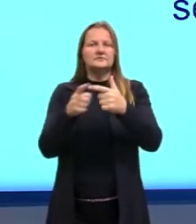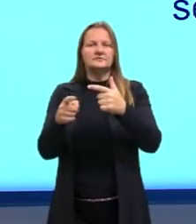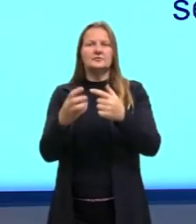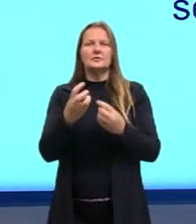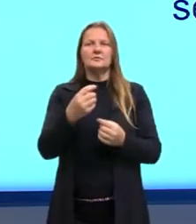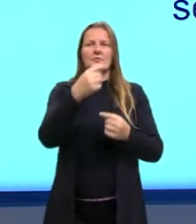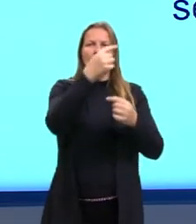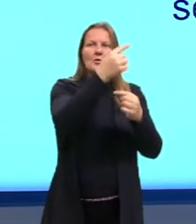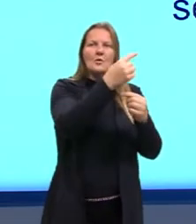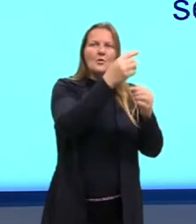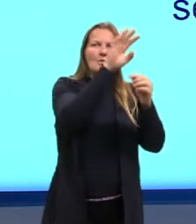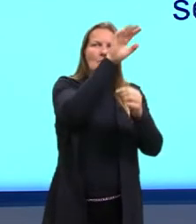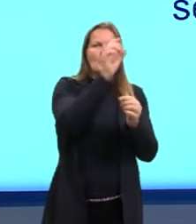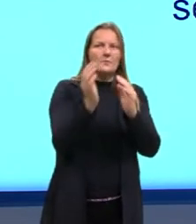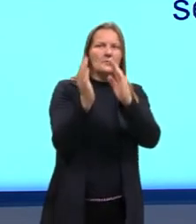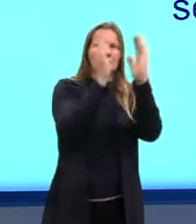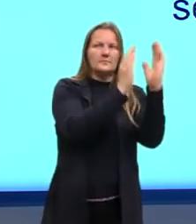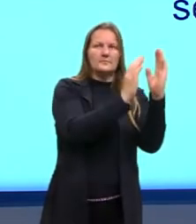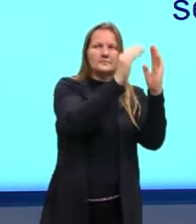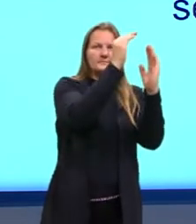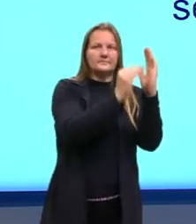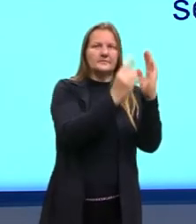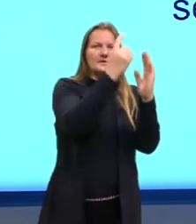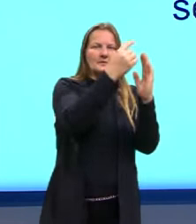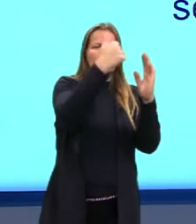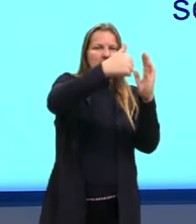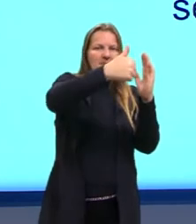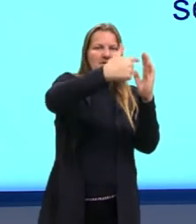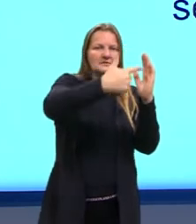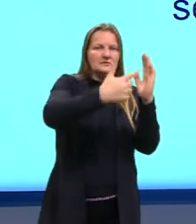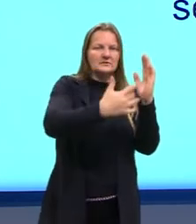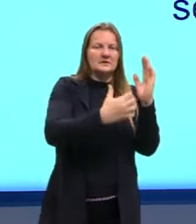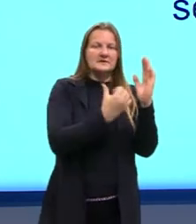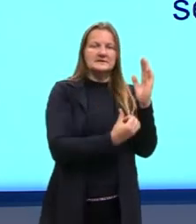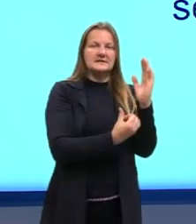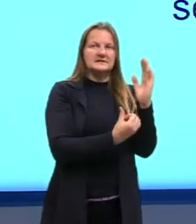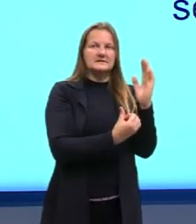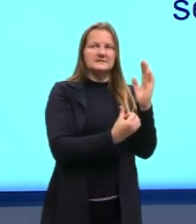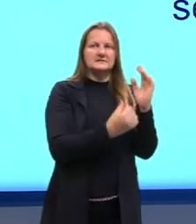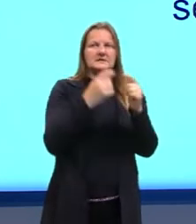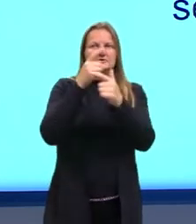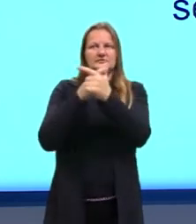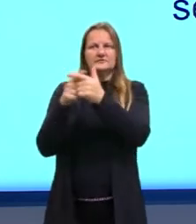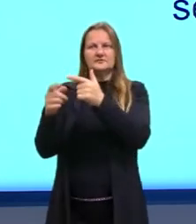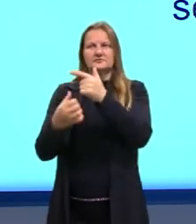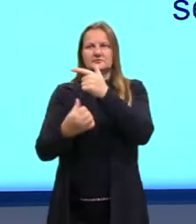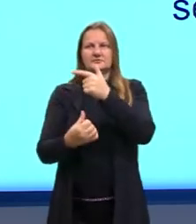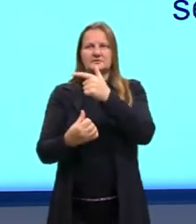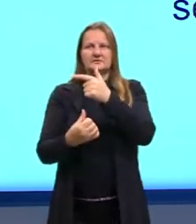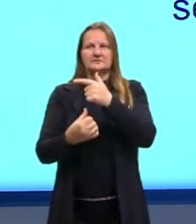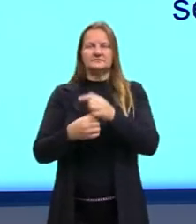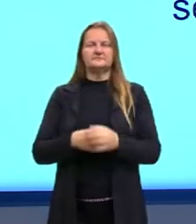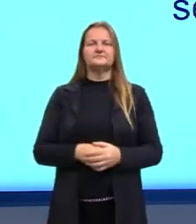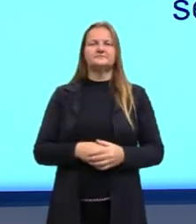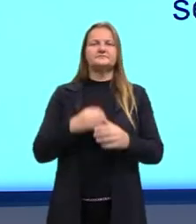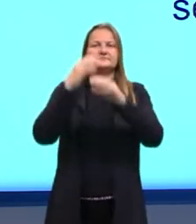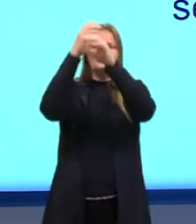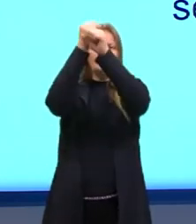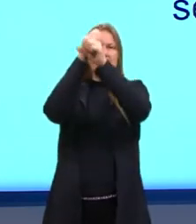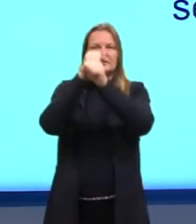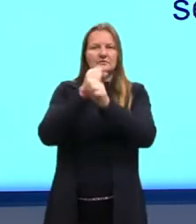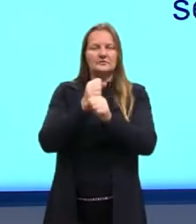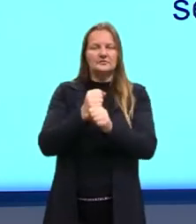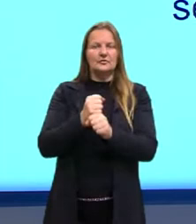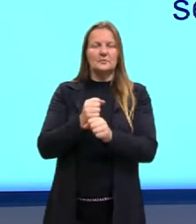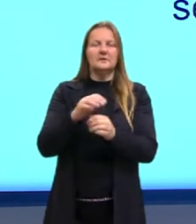O número de partidas que eu tive, que, nesse caso, foi 6. Então, a média é justamente isso, somar todos